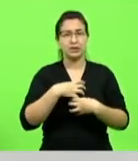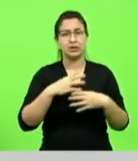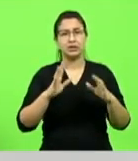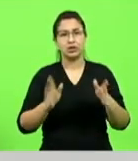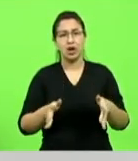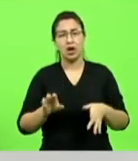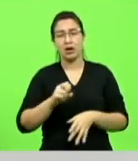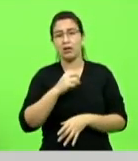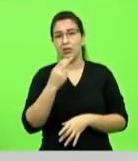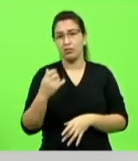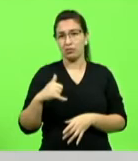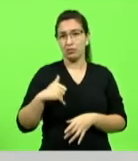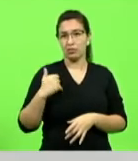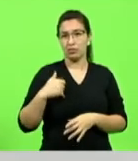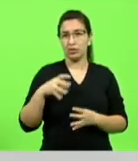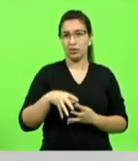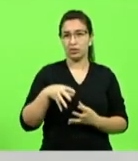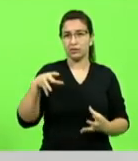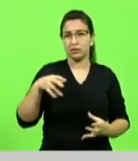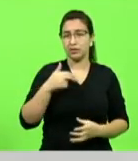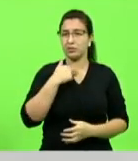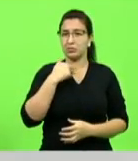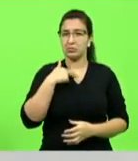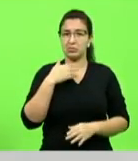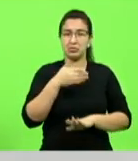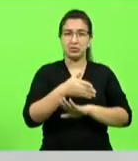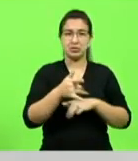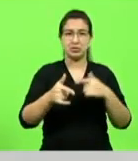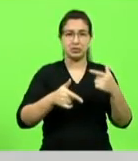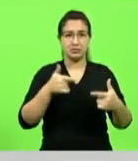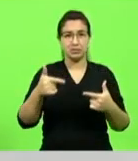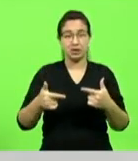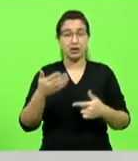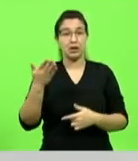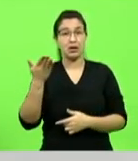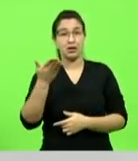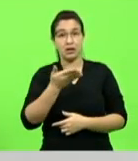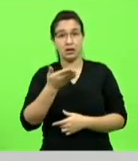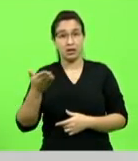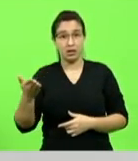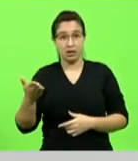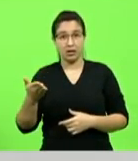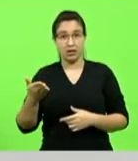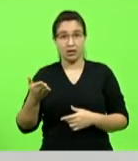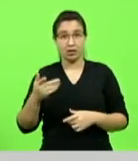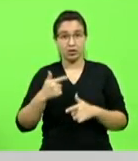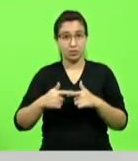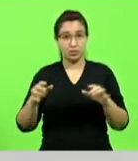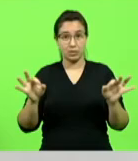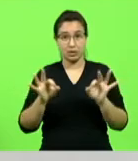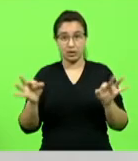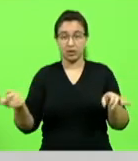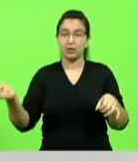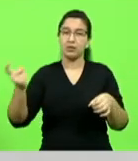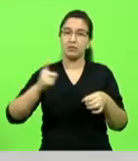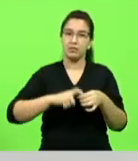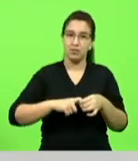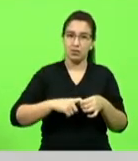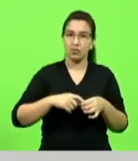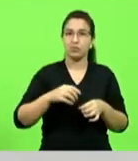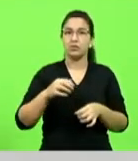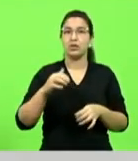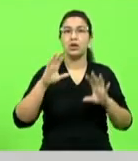idade mais avançada e não pode estar ali trabalhando ali mas o restante que voltasse a 100% das suas das suas atividades